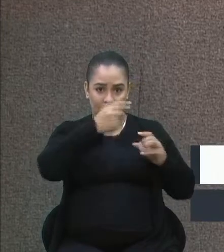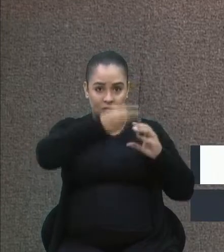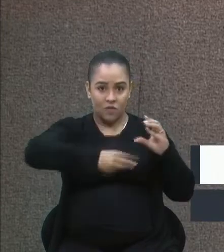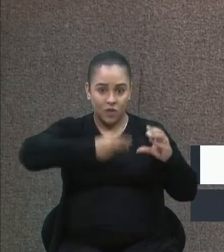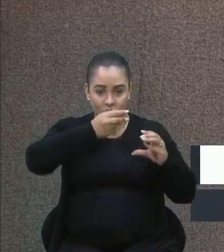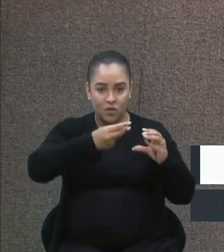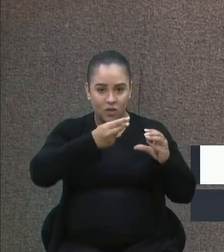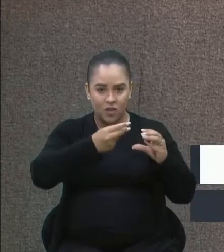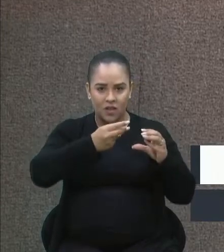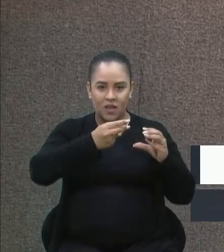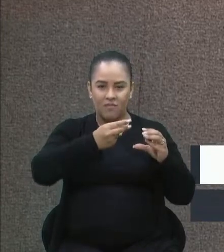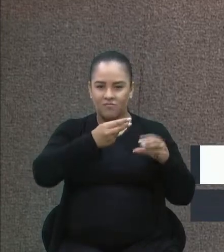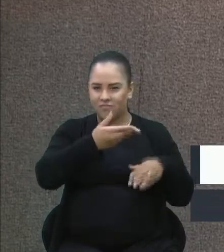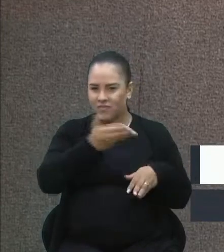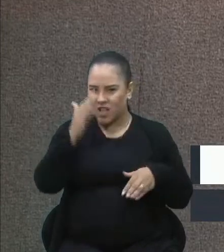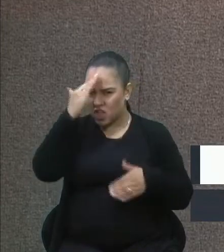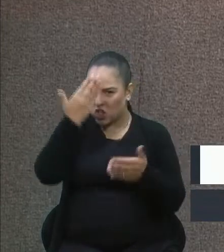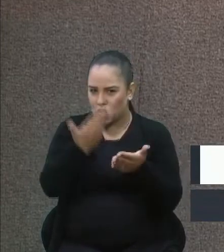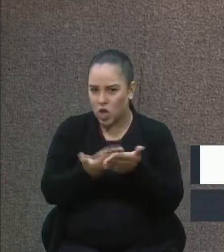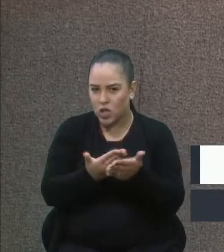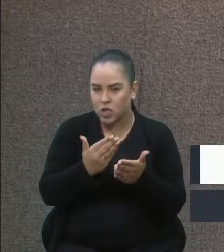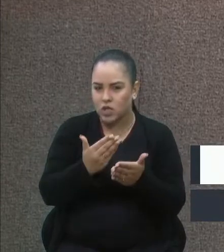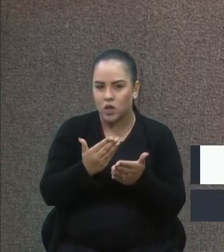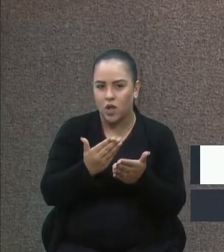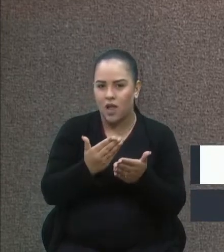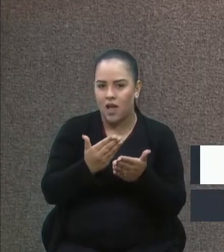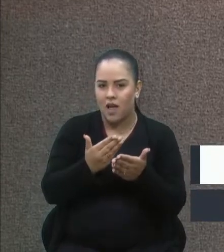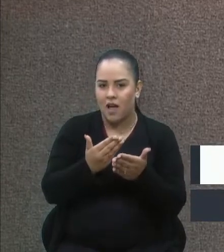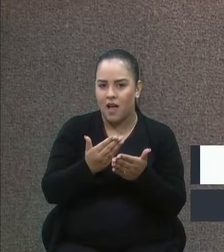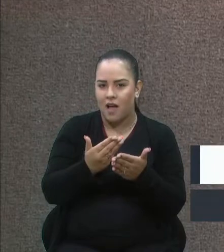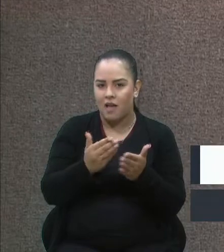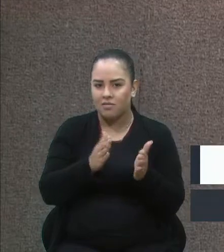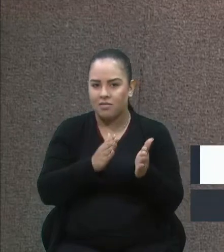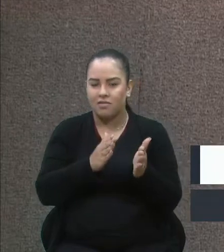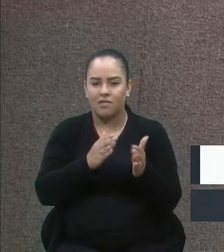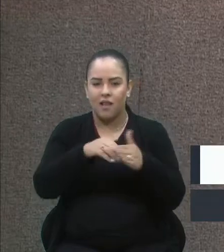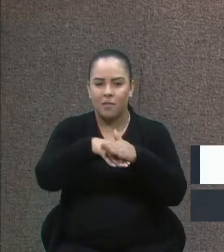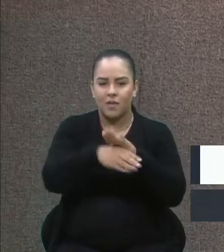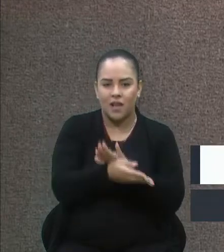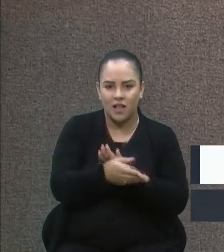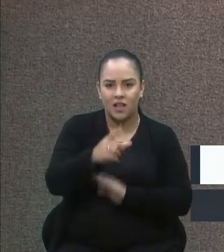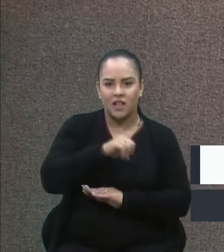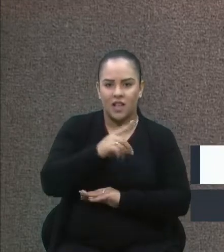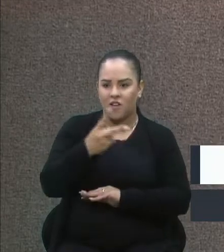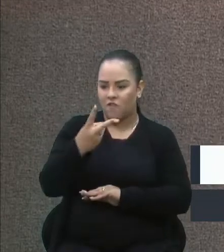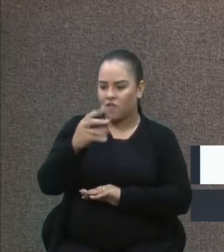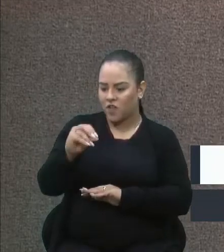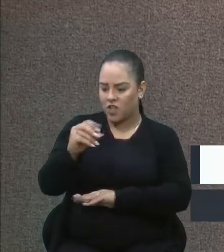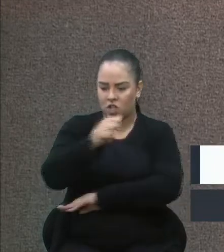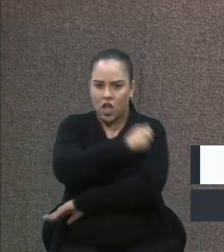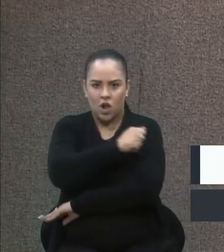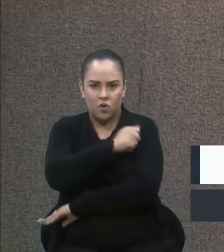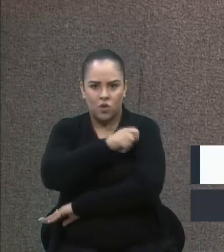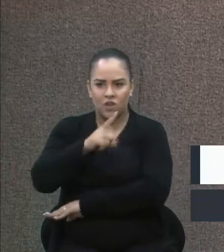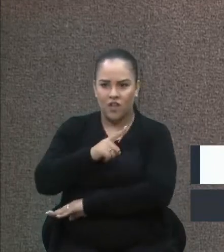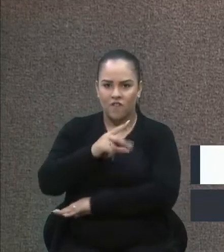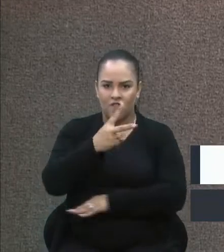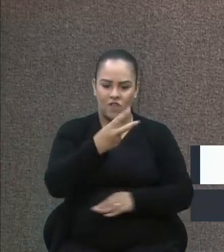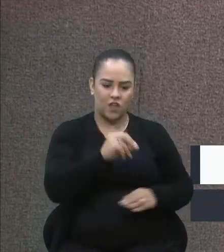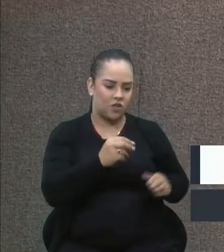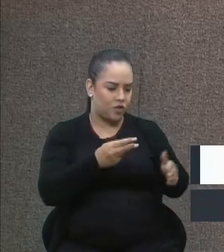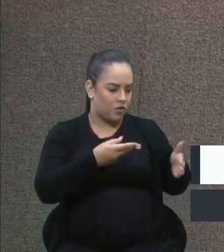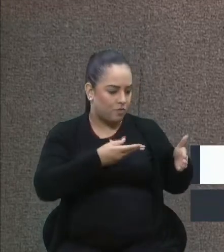será que as escolas estão adaptadas para 20 alunos numa sala de aula ter 20 tomadas, aguentar a carga para ligar esses